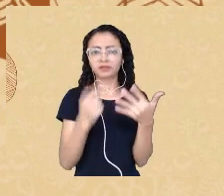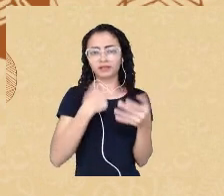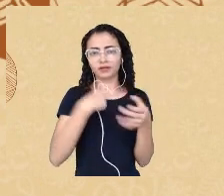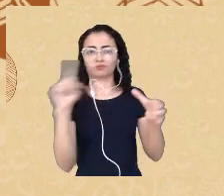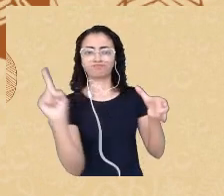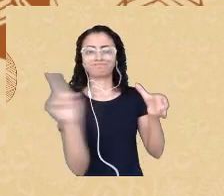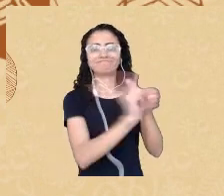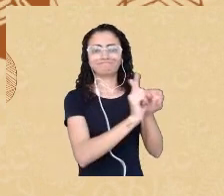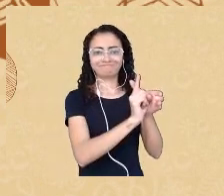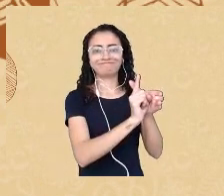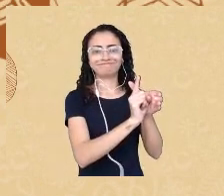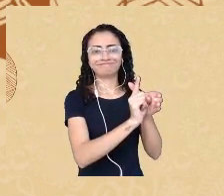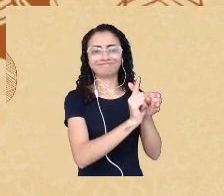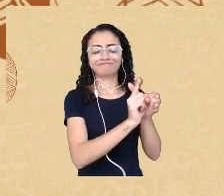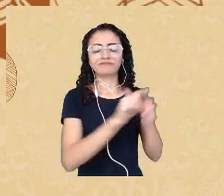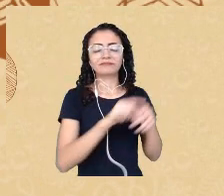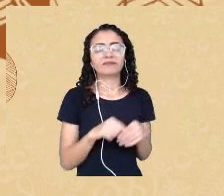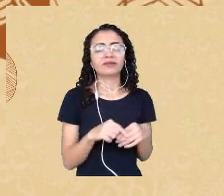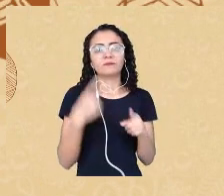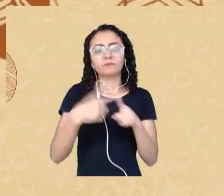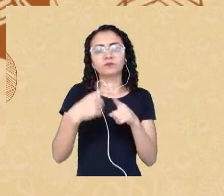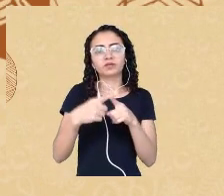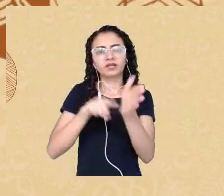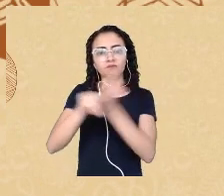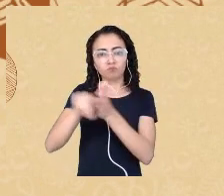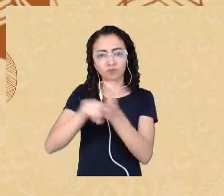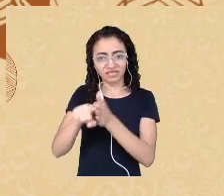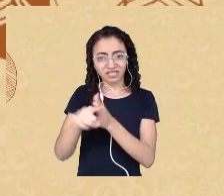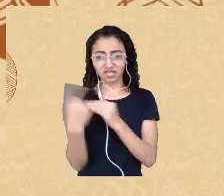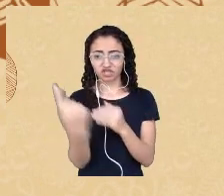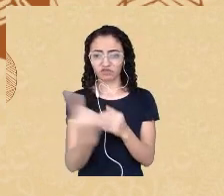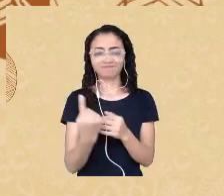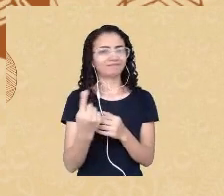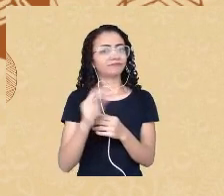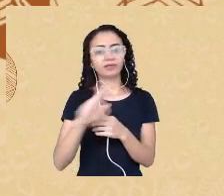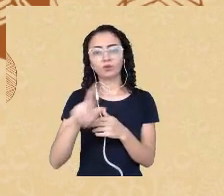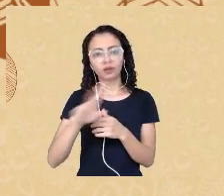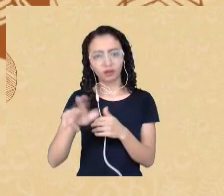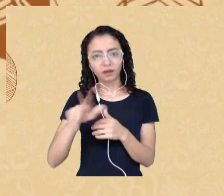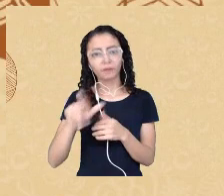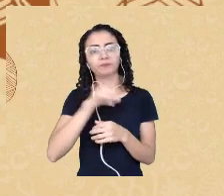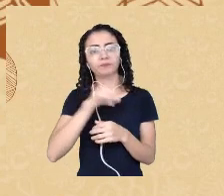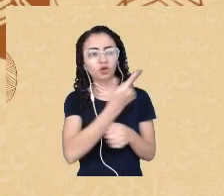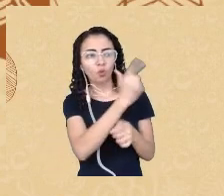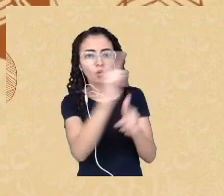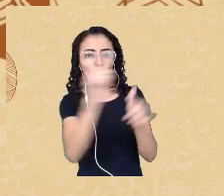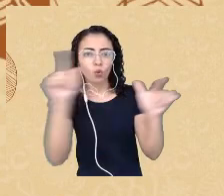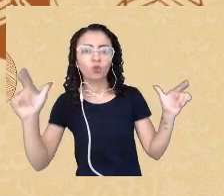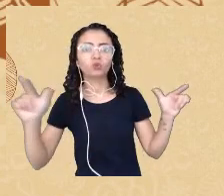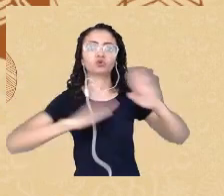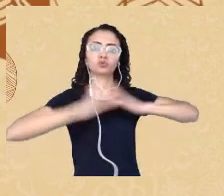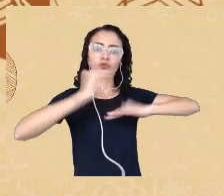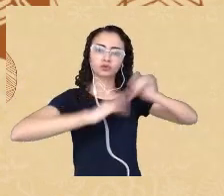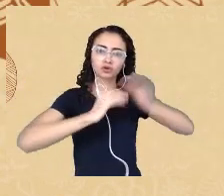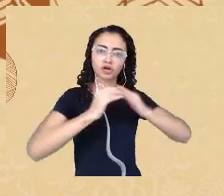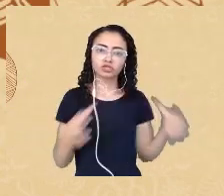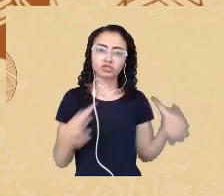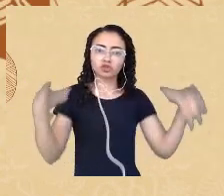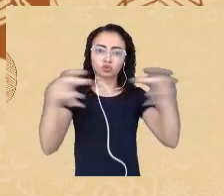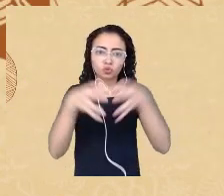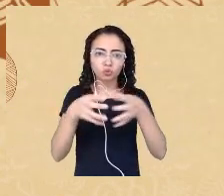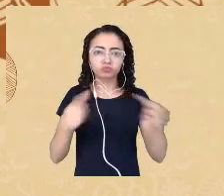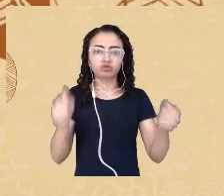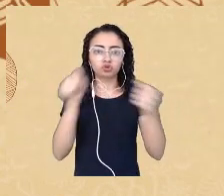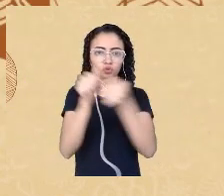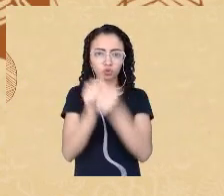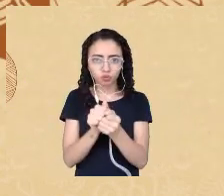pesquisa individual, tem outros colegas também que têm se dedicado a um olhar, digamos assim, mais crítico para a de